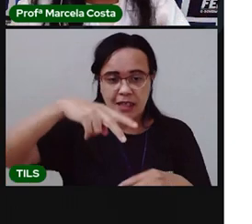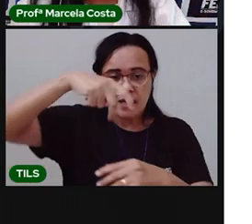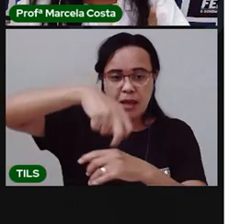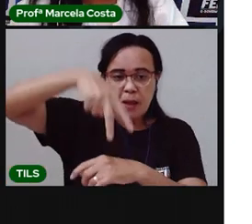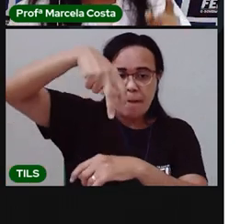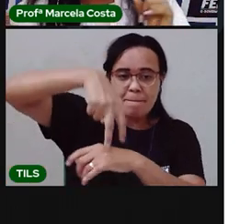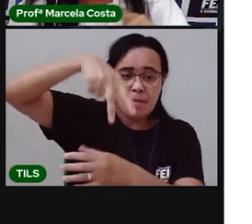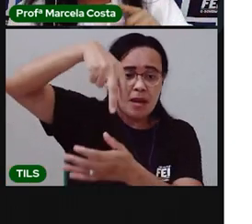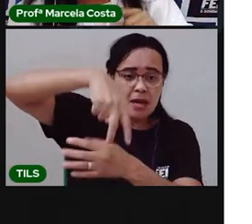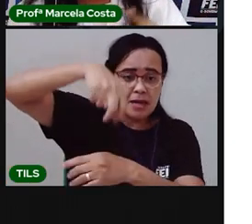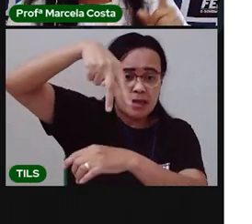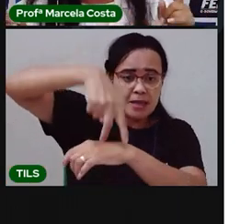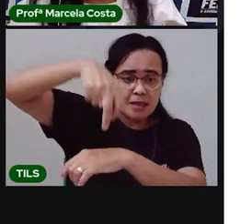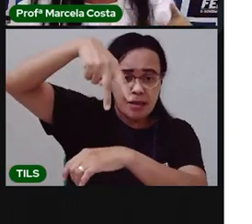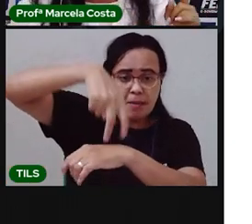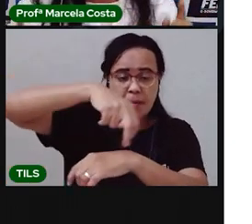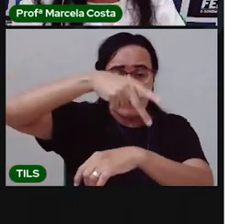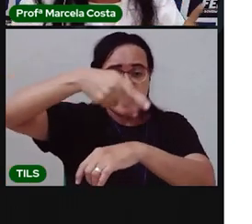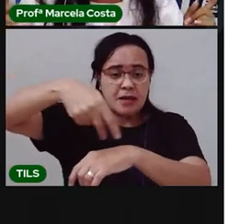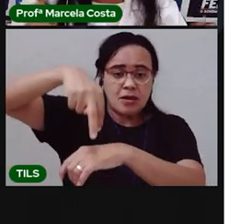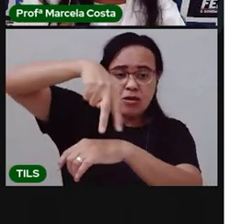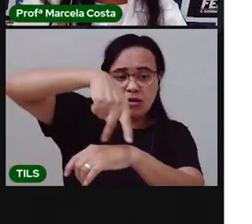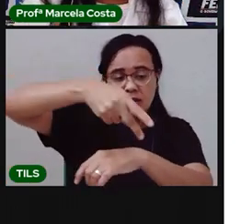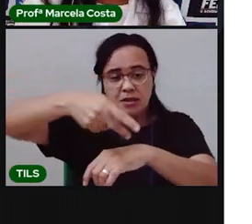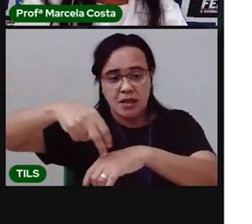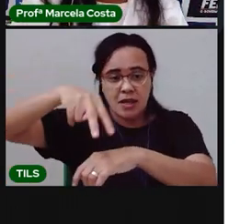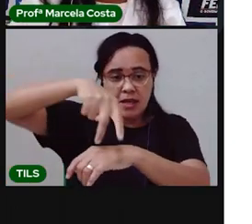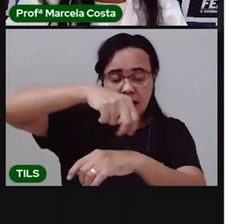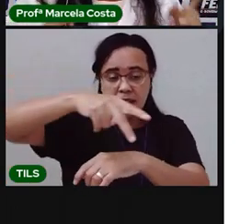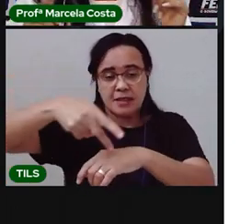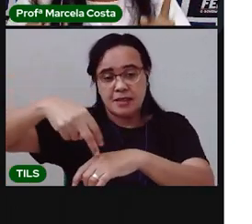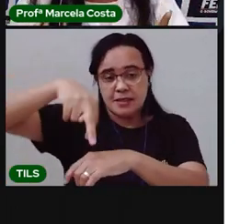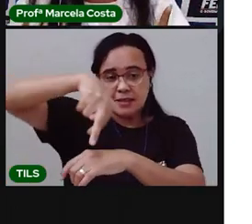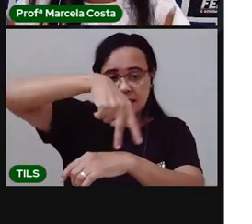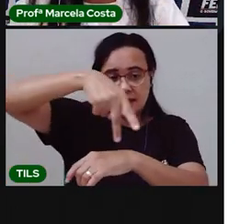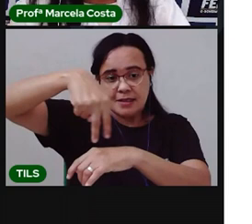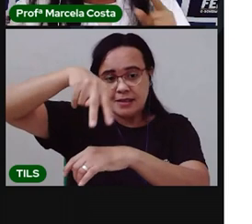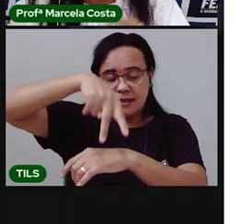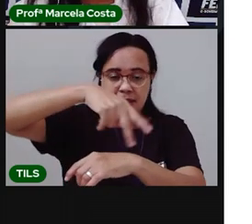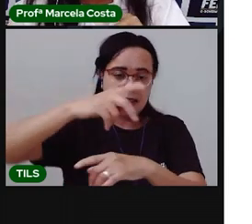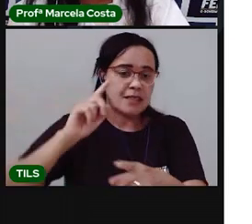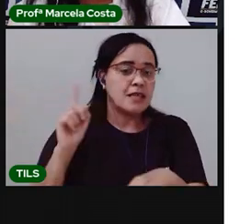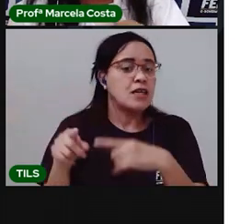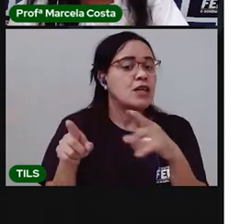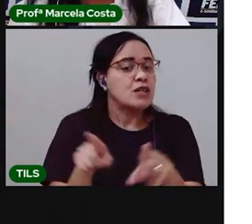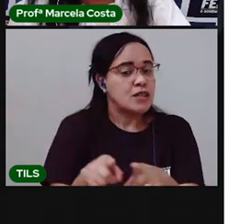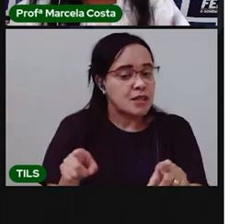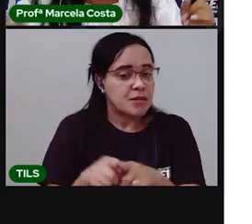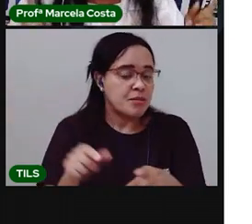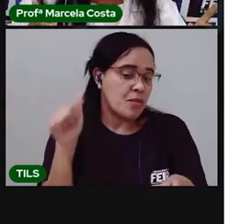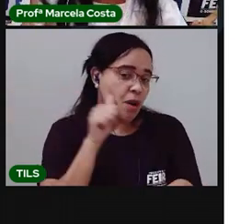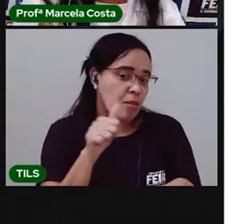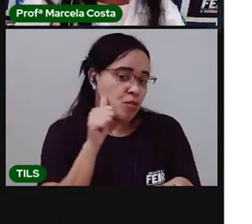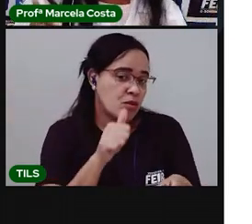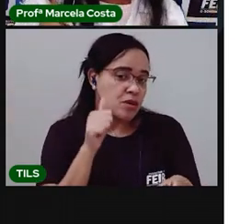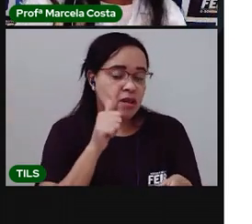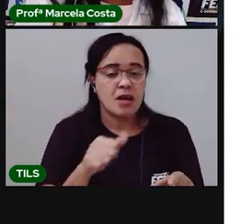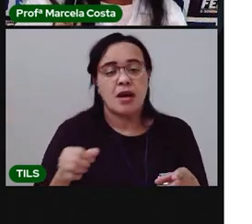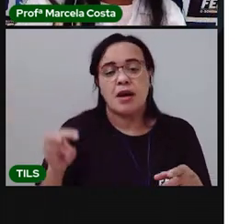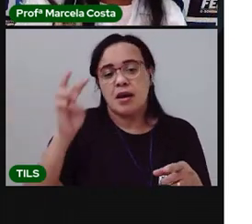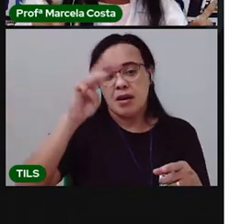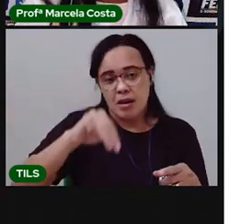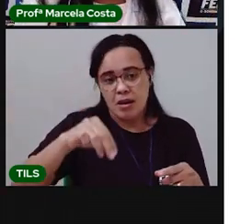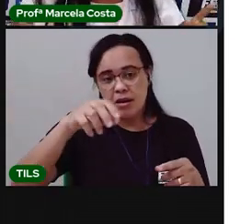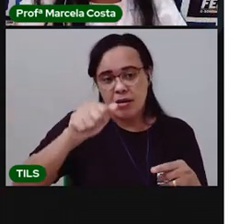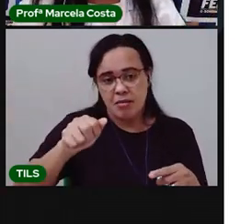Dançando valsas, assar com maricota rotar. E bem que eu disse, risse, que não bulisse,